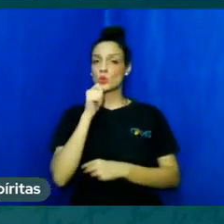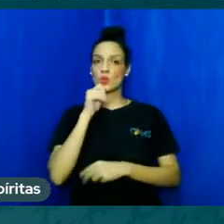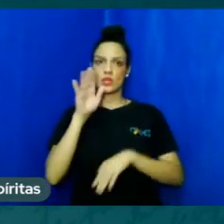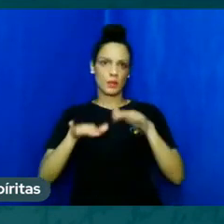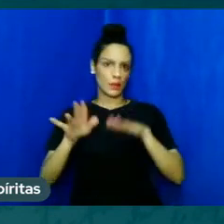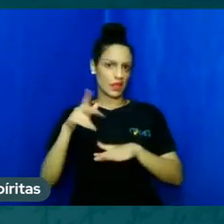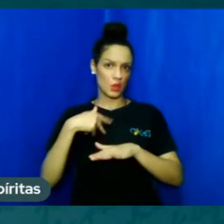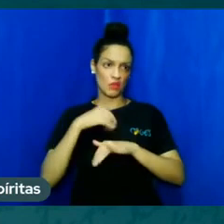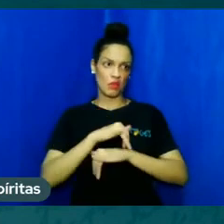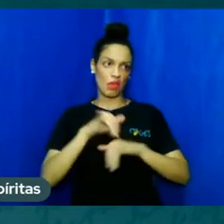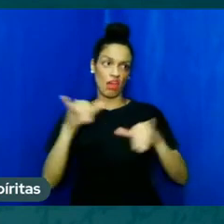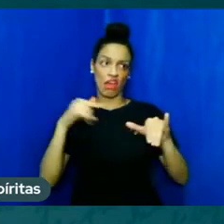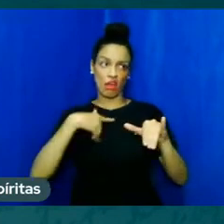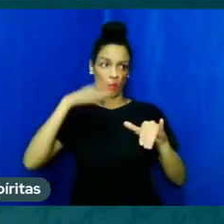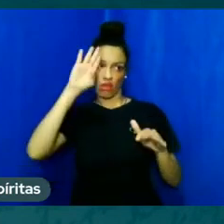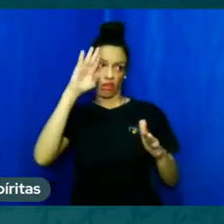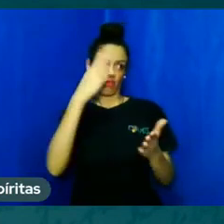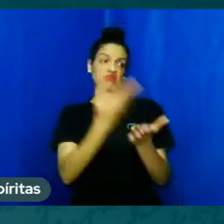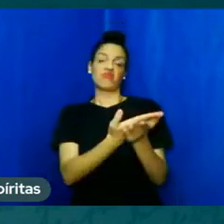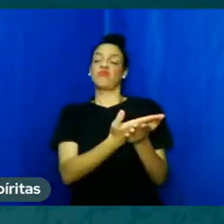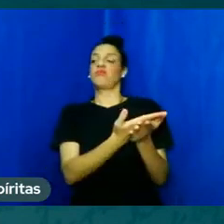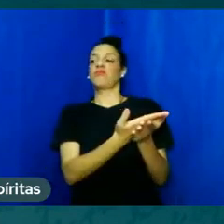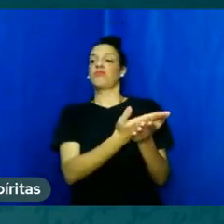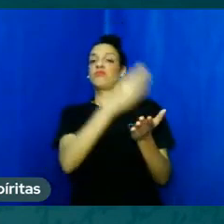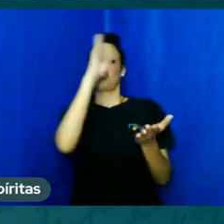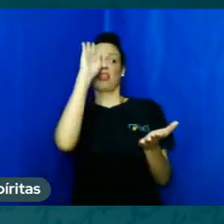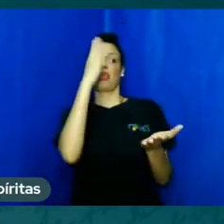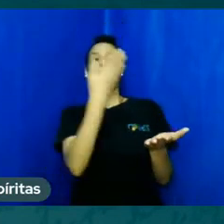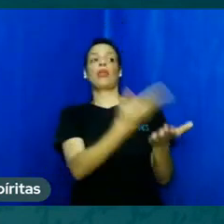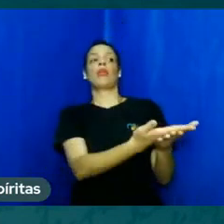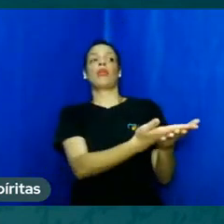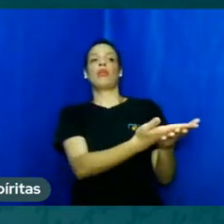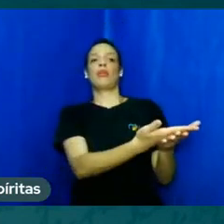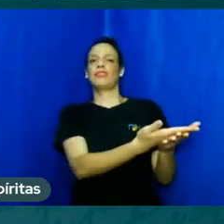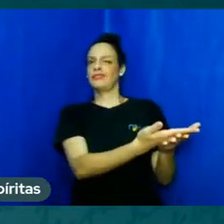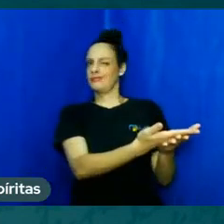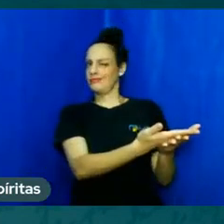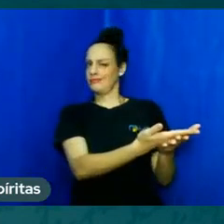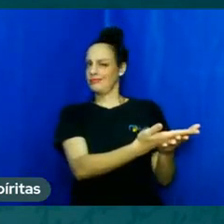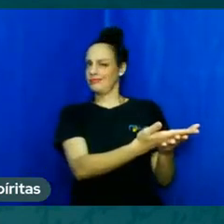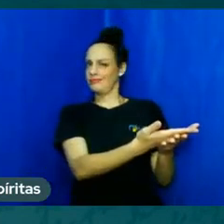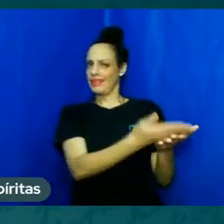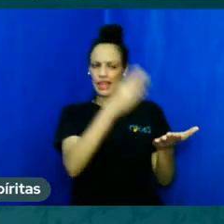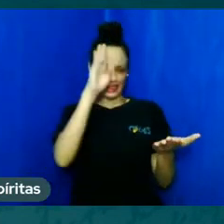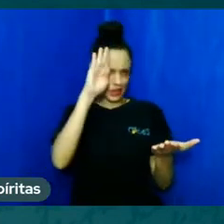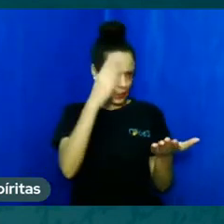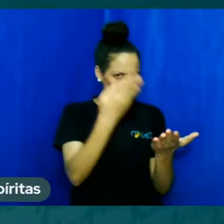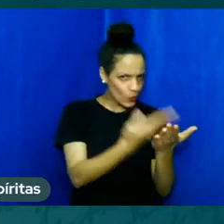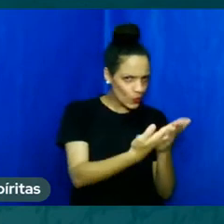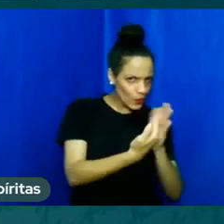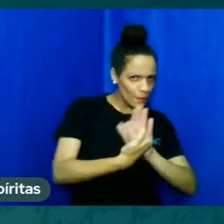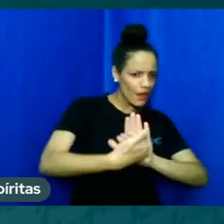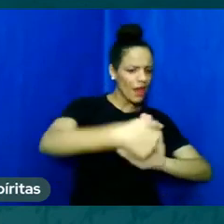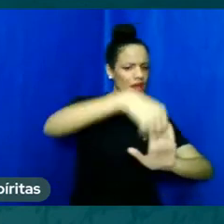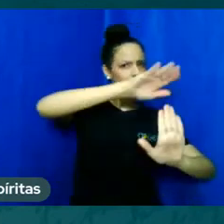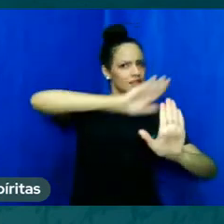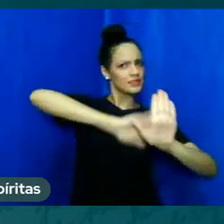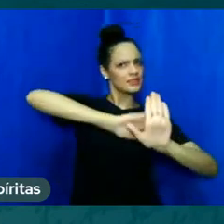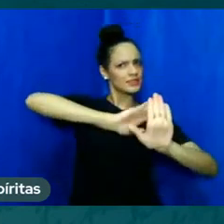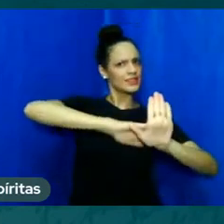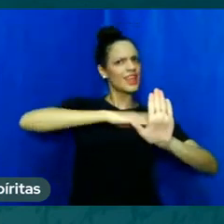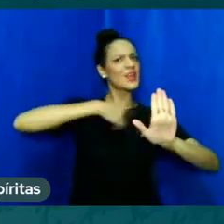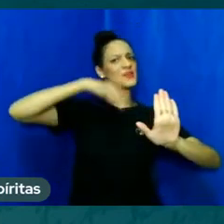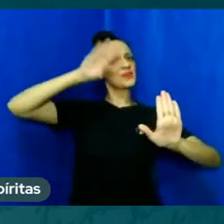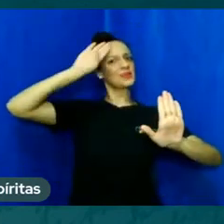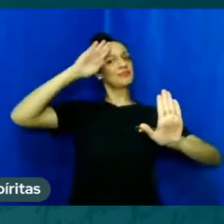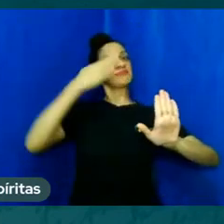creio. Será que eu não creio mesmo? Ou eu posso dizer, eu creio. e aí quando chega